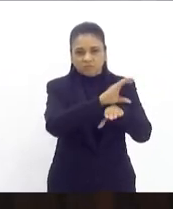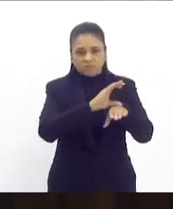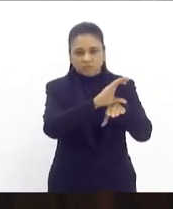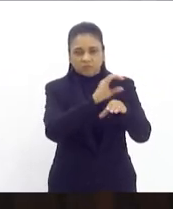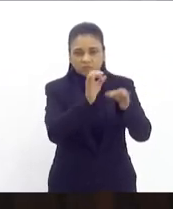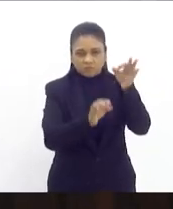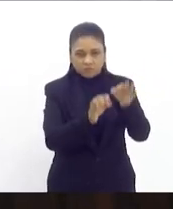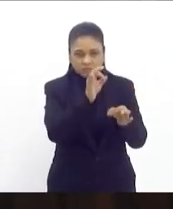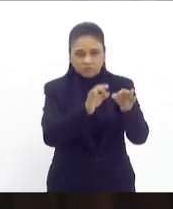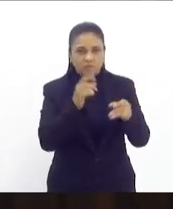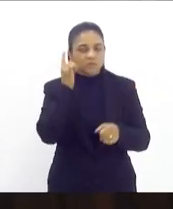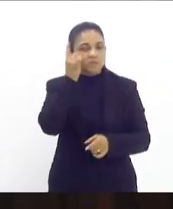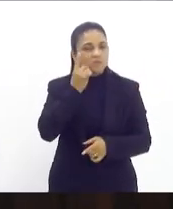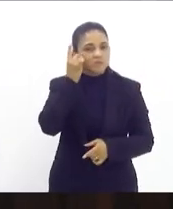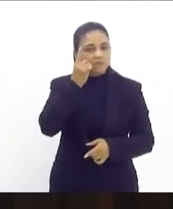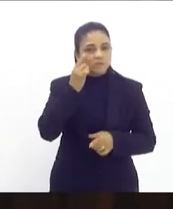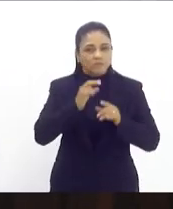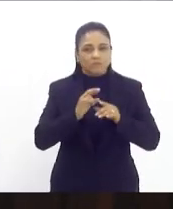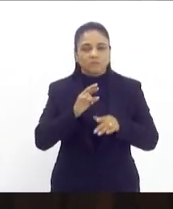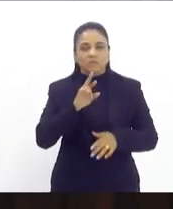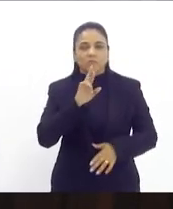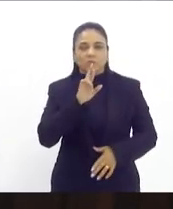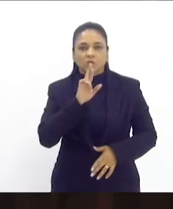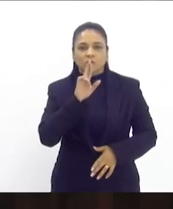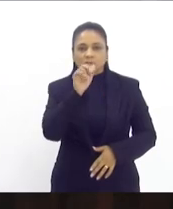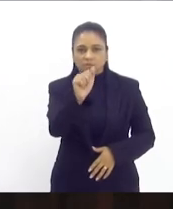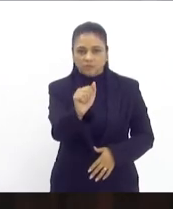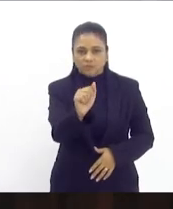Justiça, deputado Rodrigo Amorim.